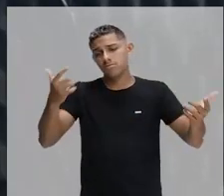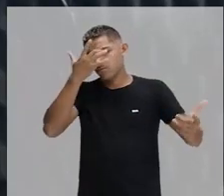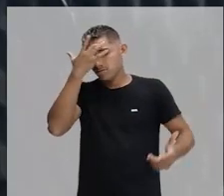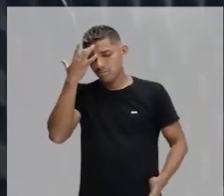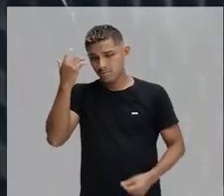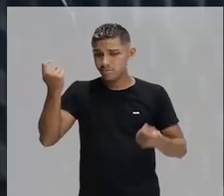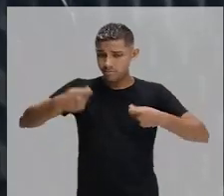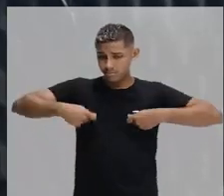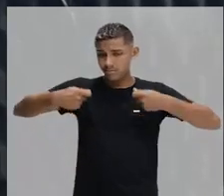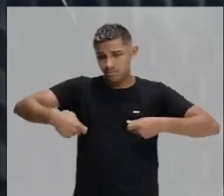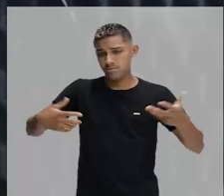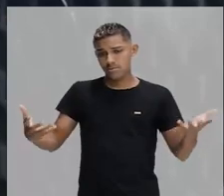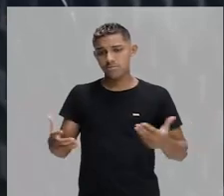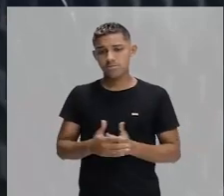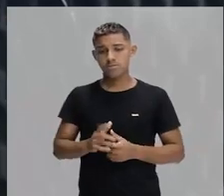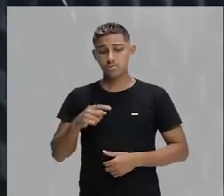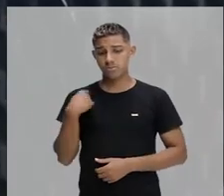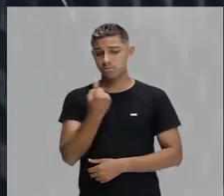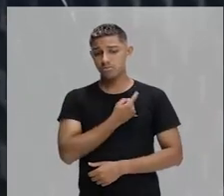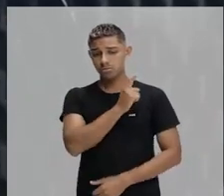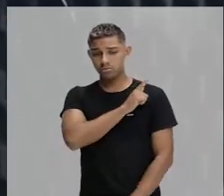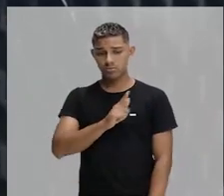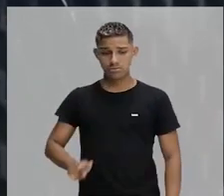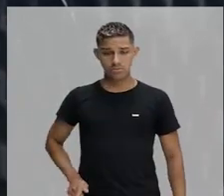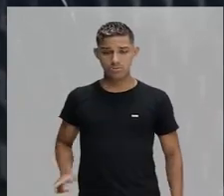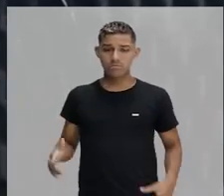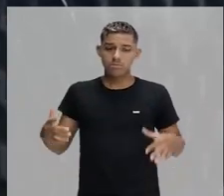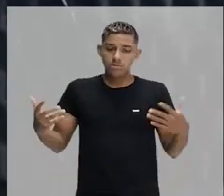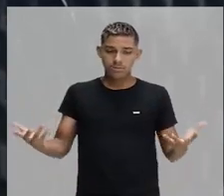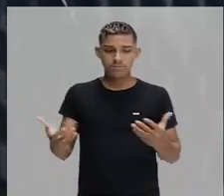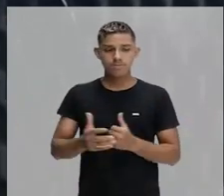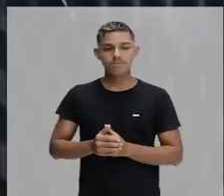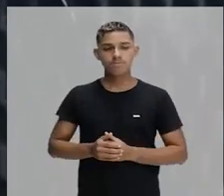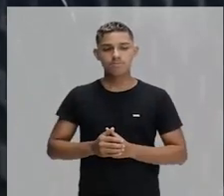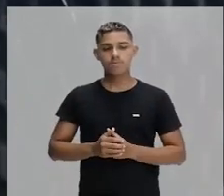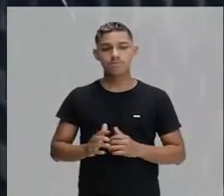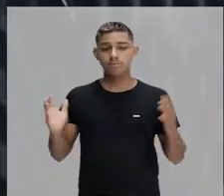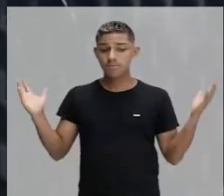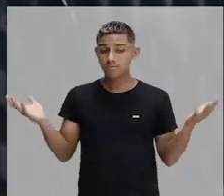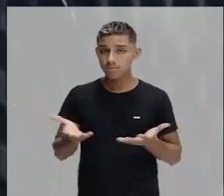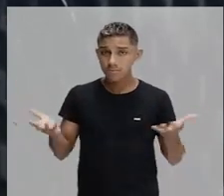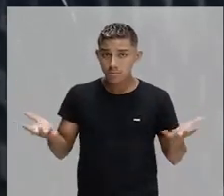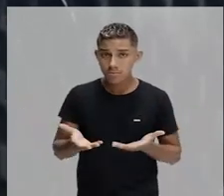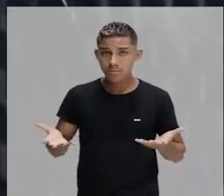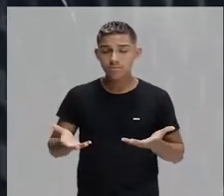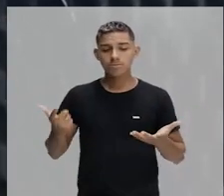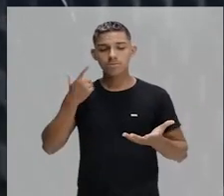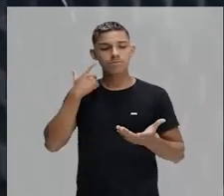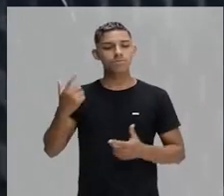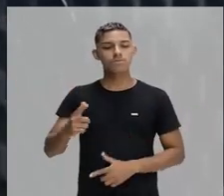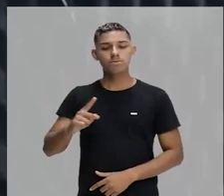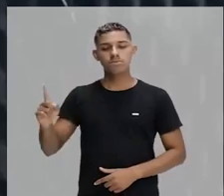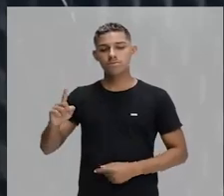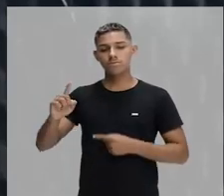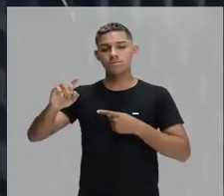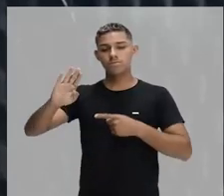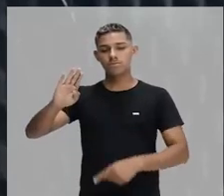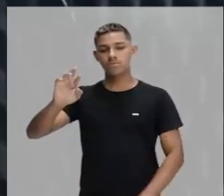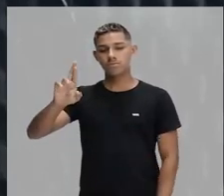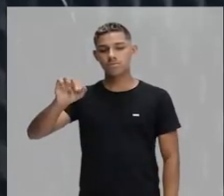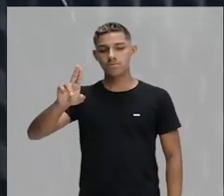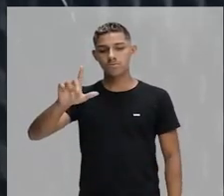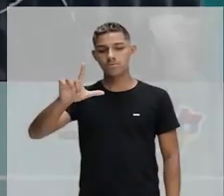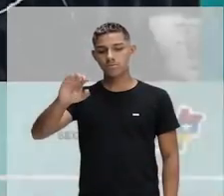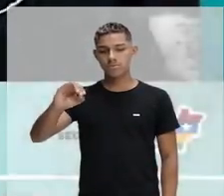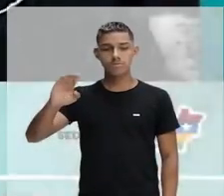deveria ser. No caso, nossos governantes. Agora, um cordelista contemporâneo, nós já falamos dele